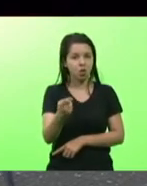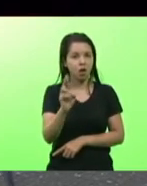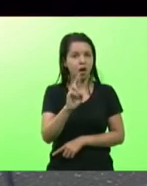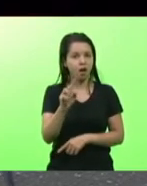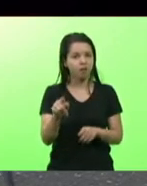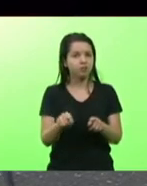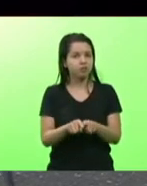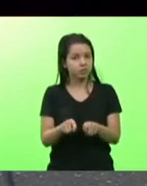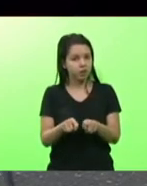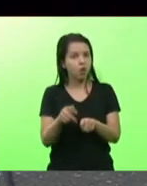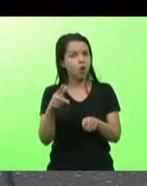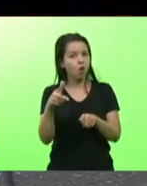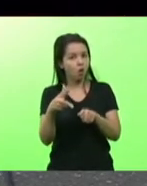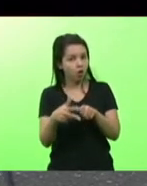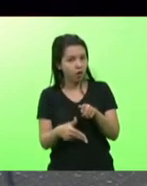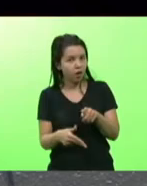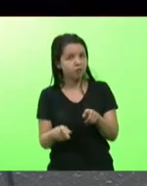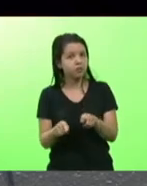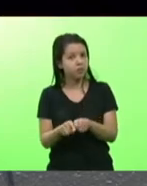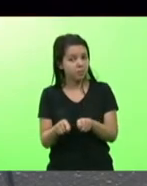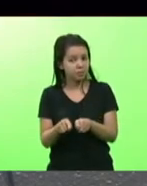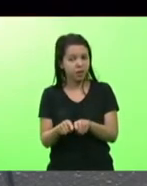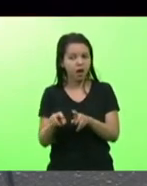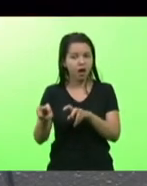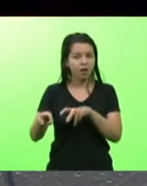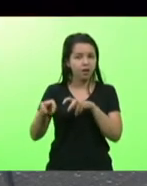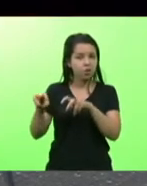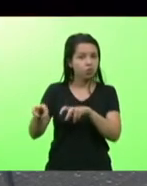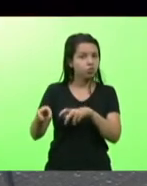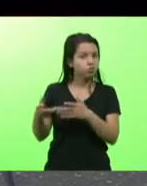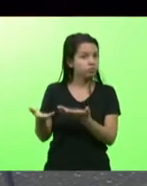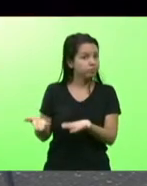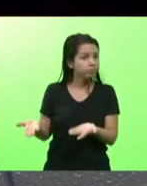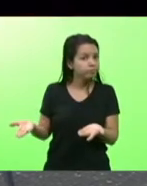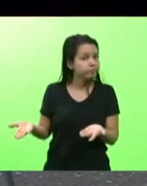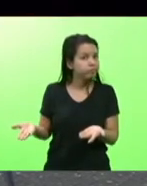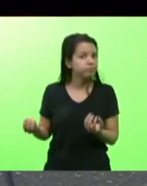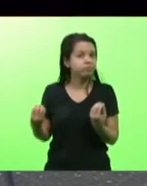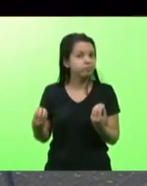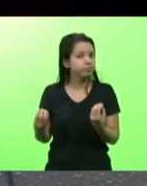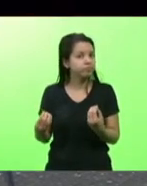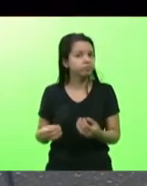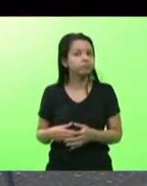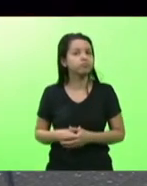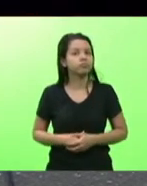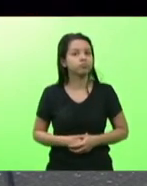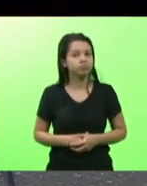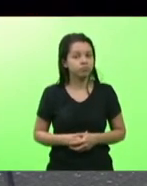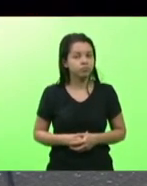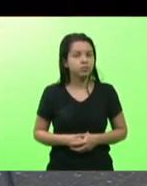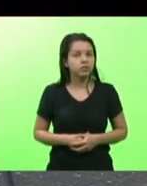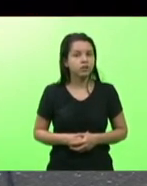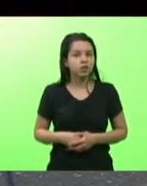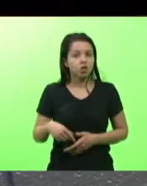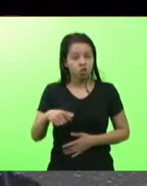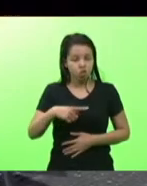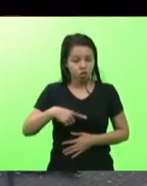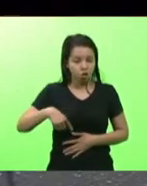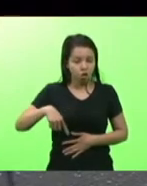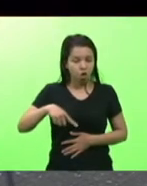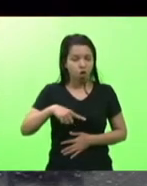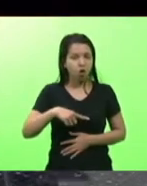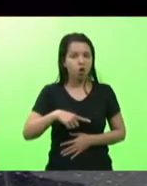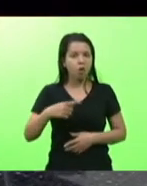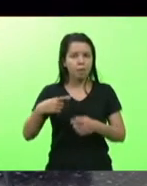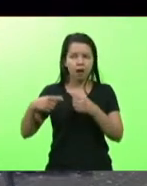a agricultura nós que temos origem